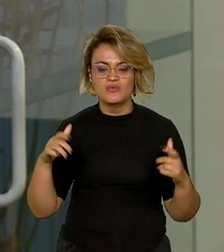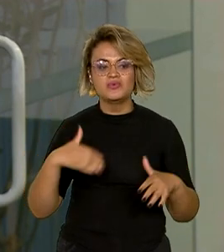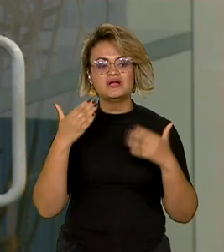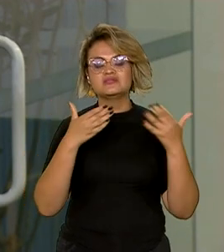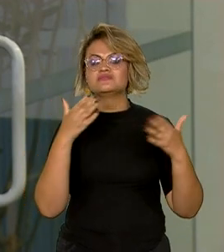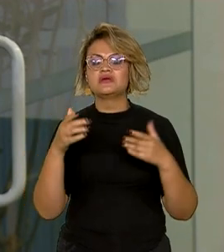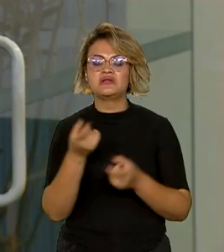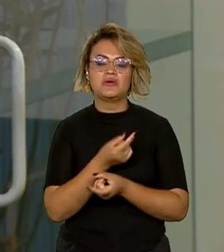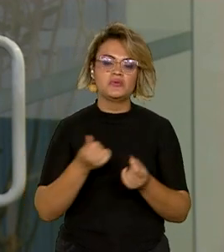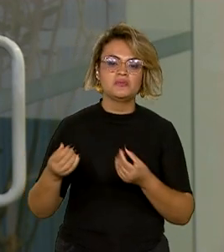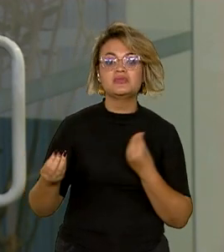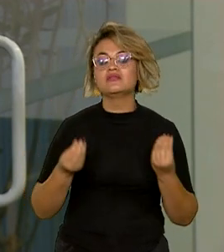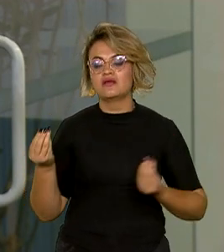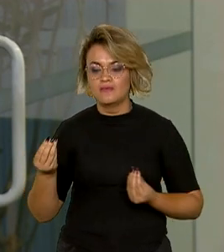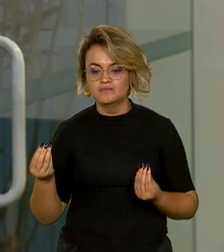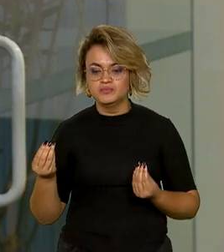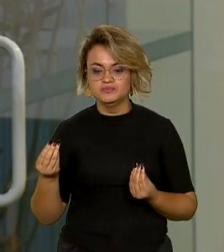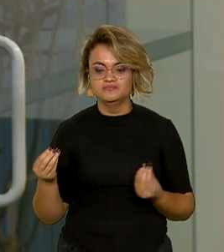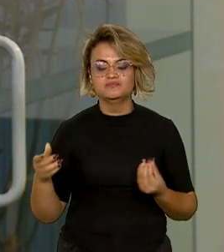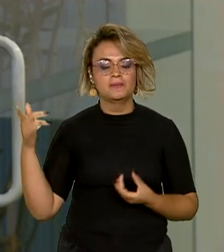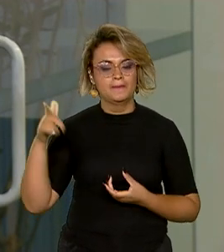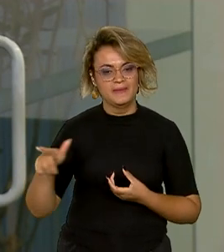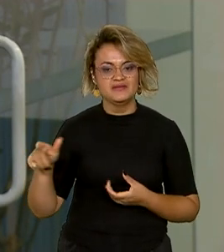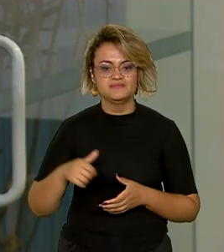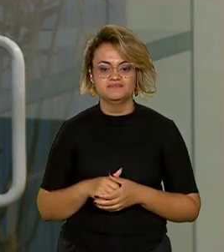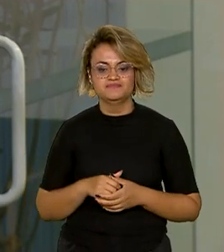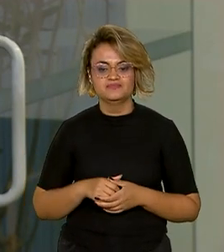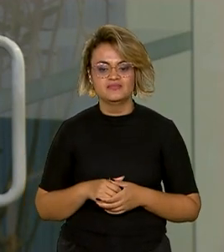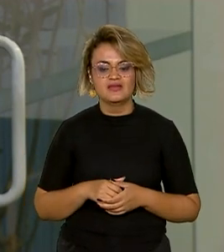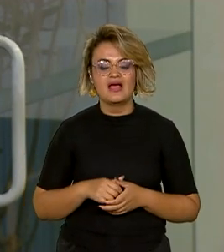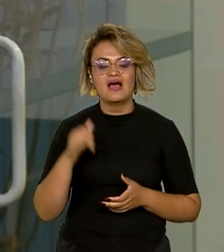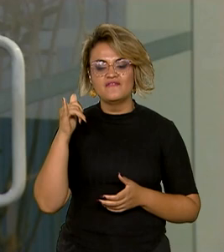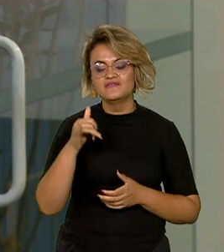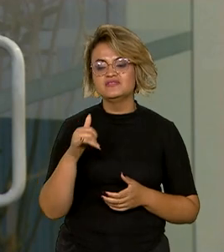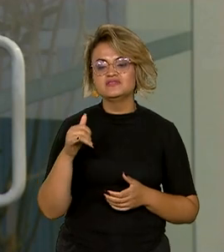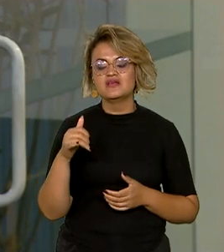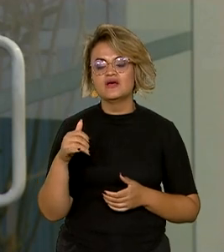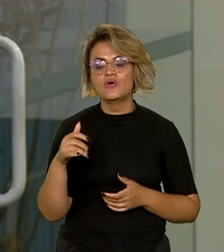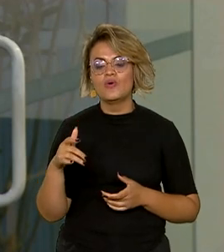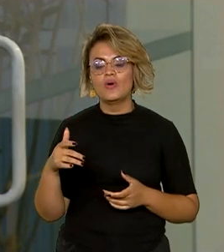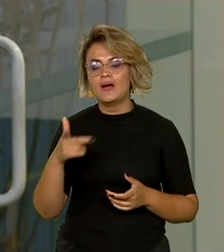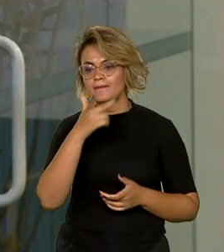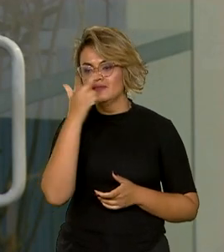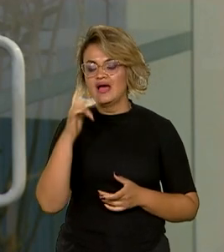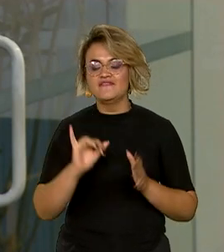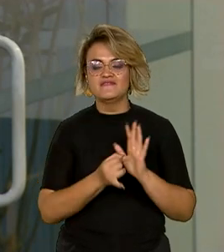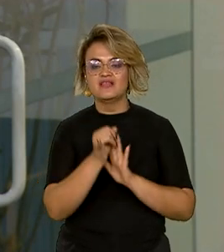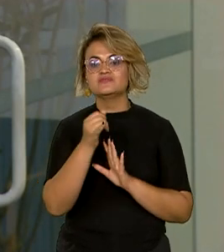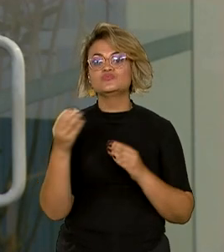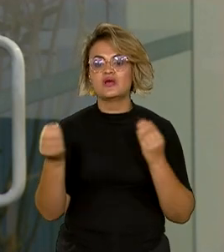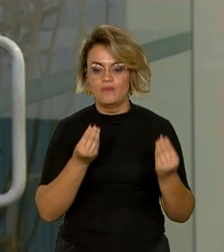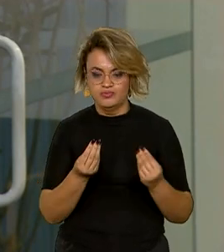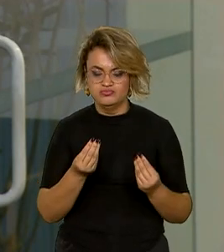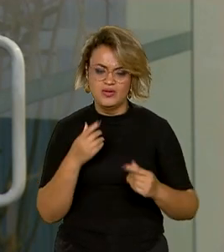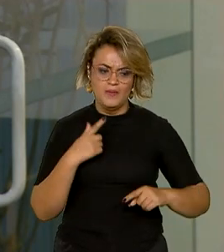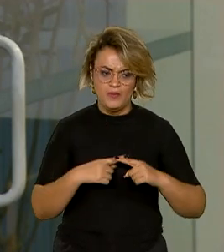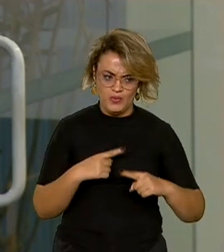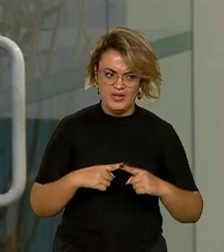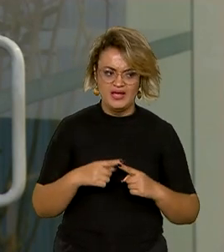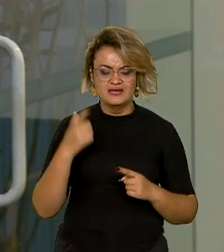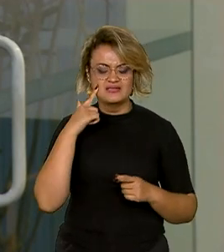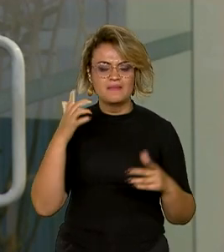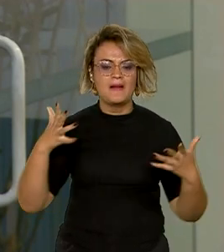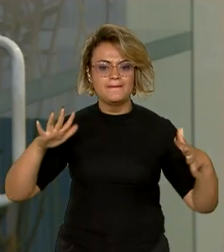crescimento da economia, do desempenho do PIB, mas ele também sinaliza para os economistas o comportamento da inflação. Isso porque ele